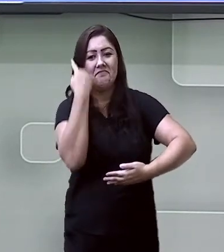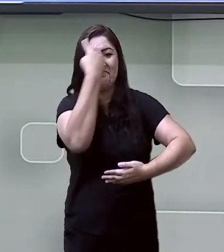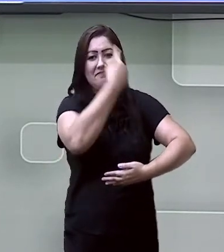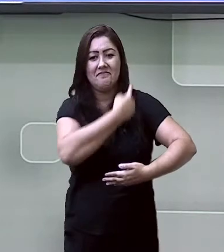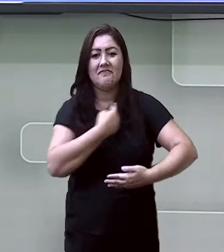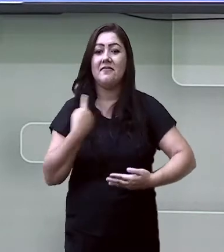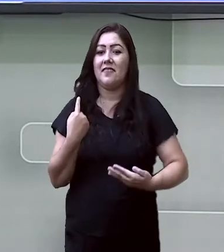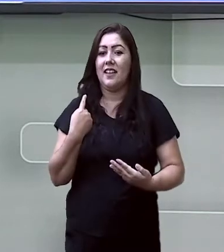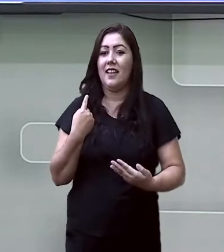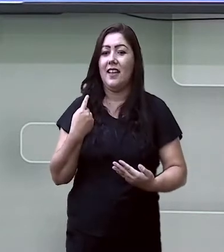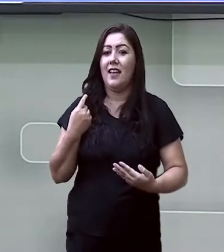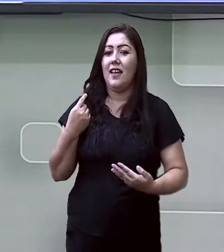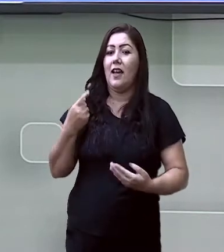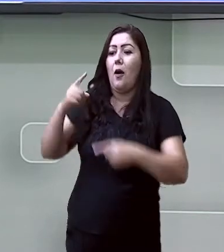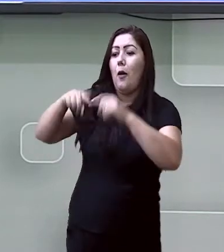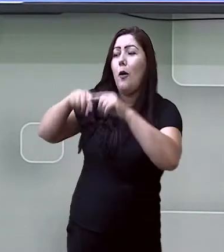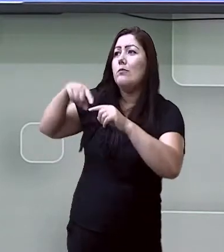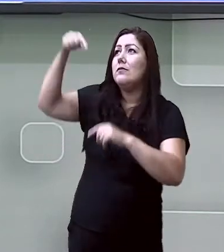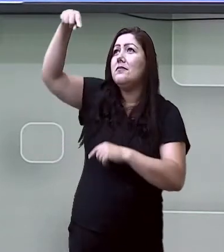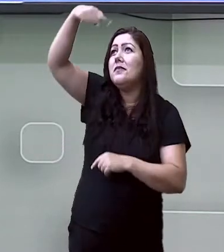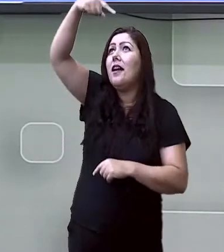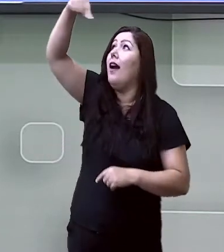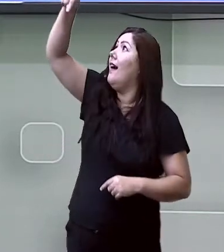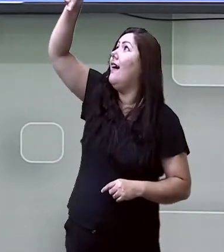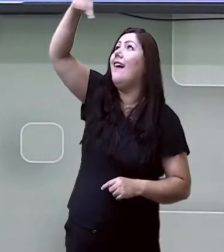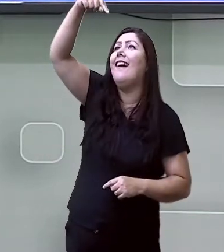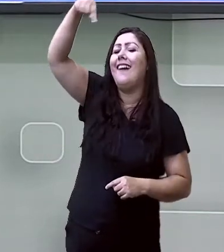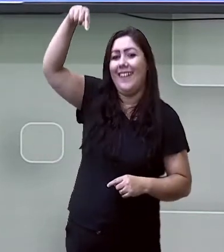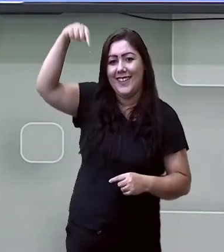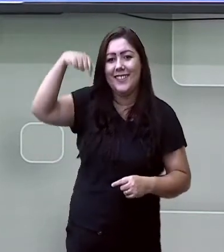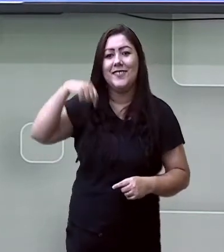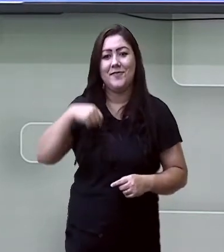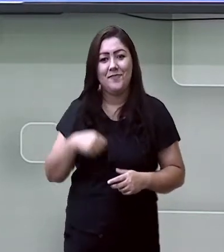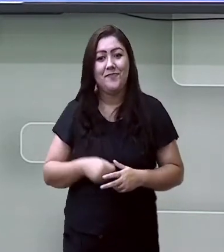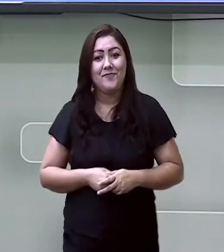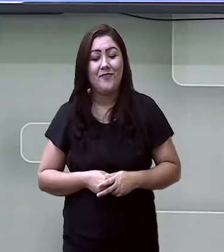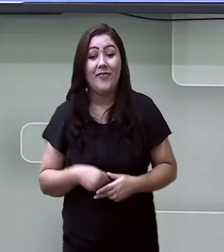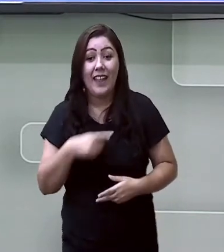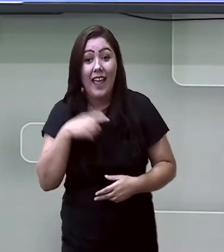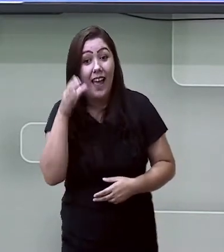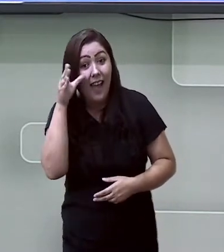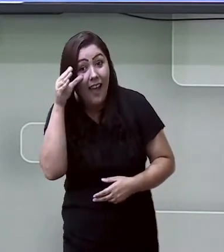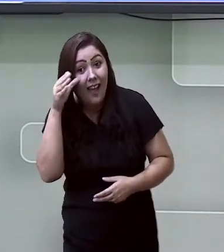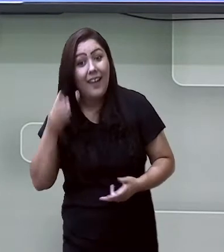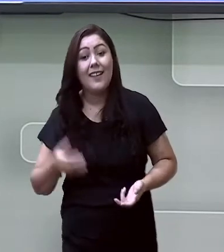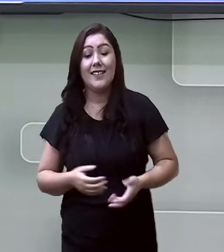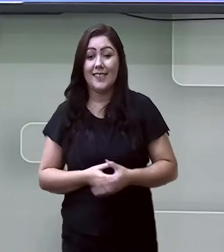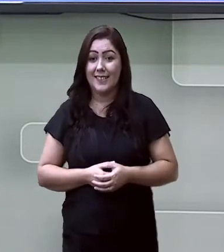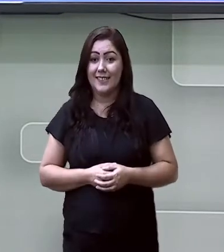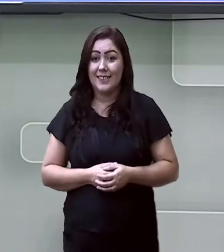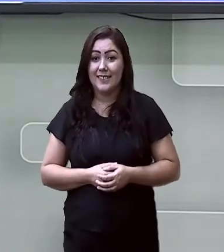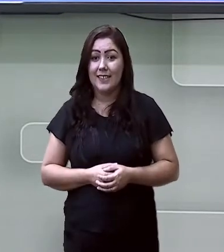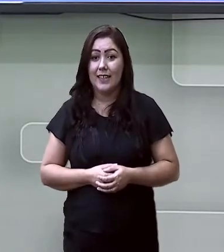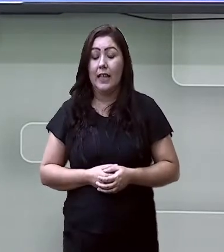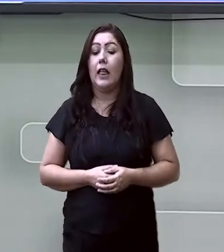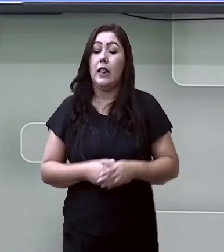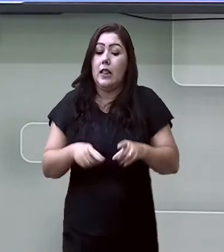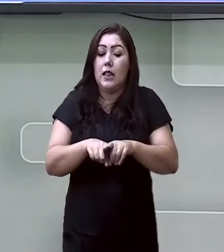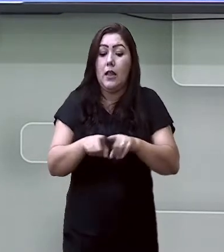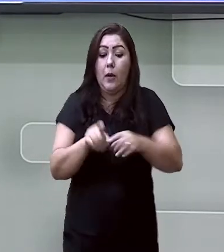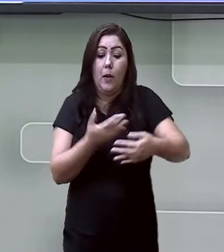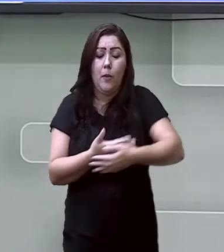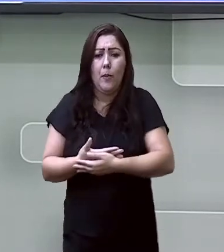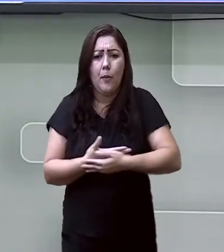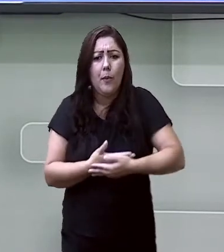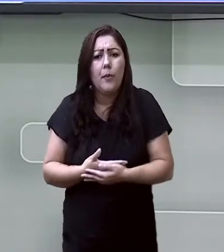visual. E ele tem muito interesse nisso. O bebê, que é mais sério, que tem poucas expressões